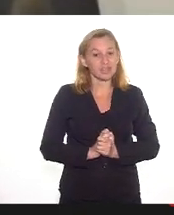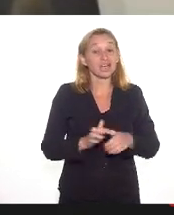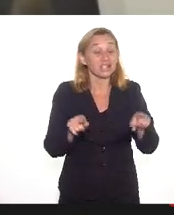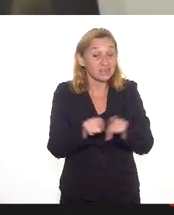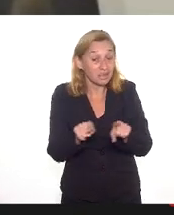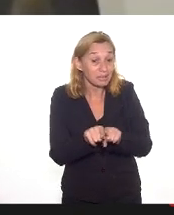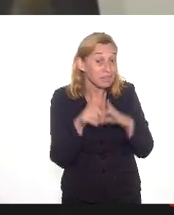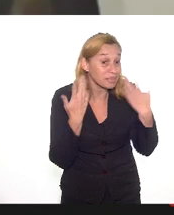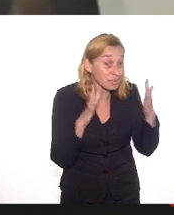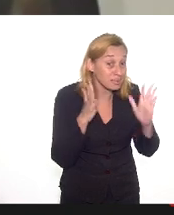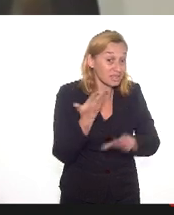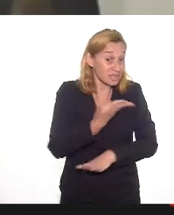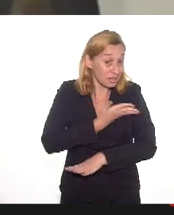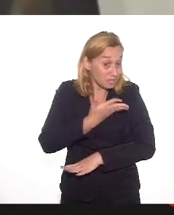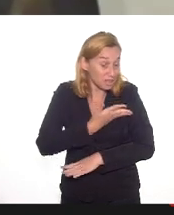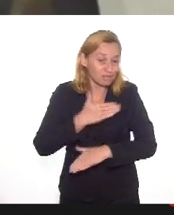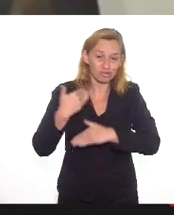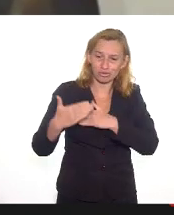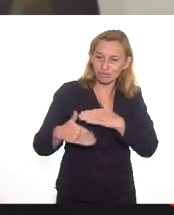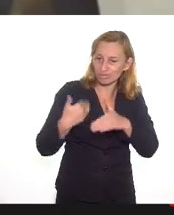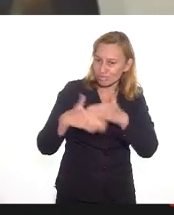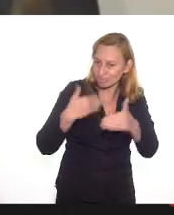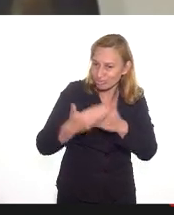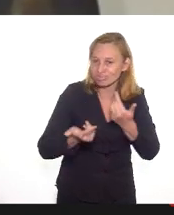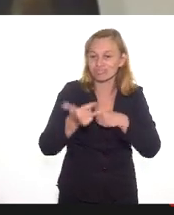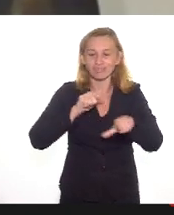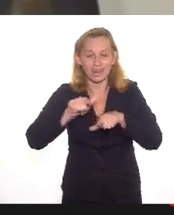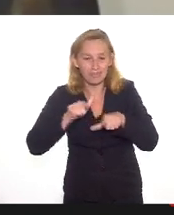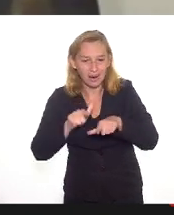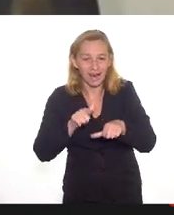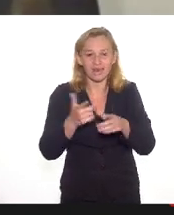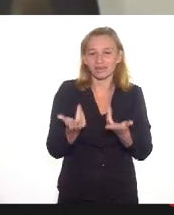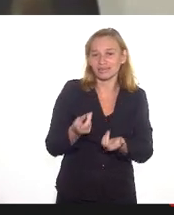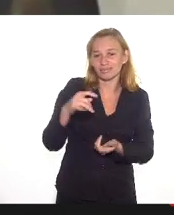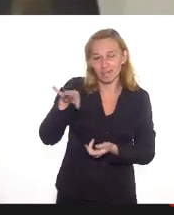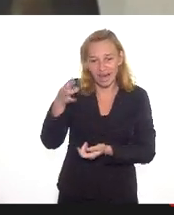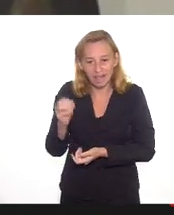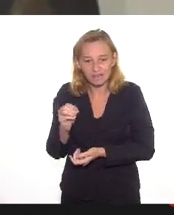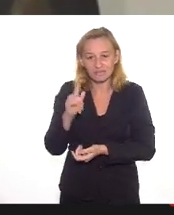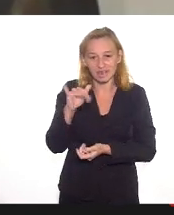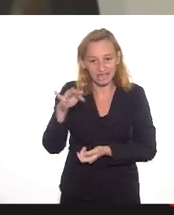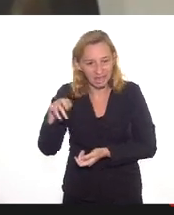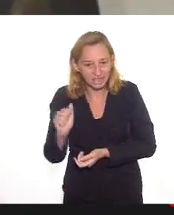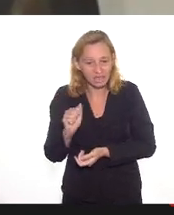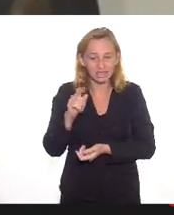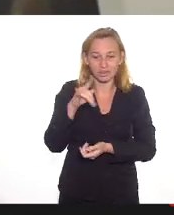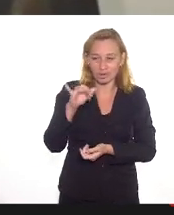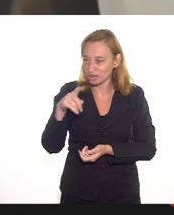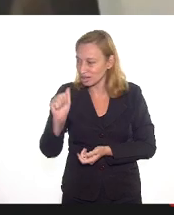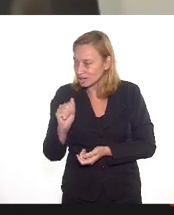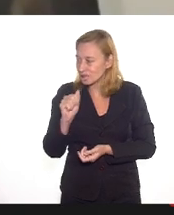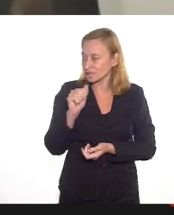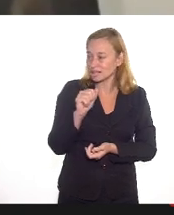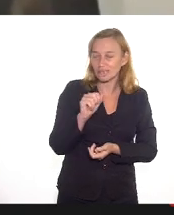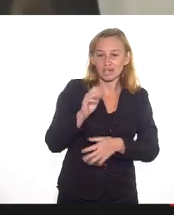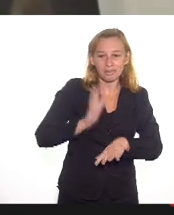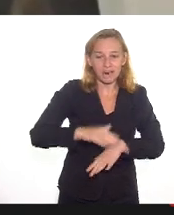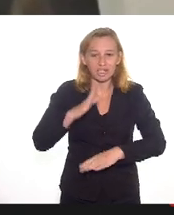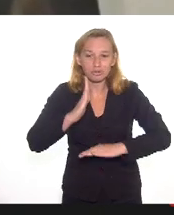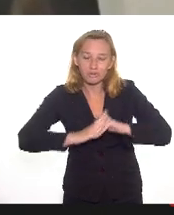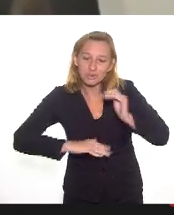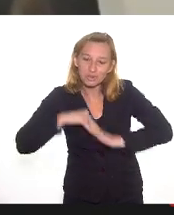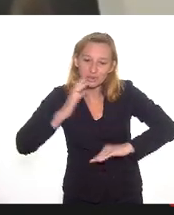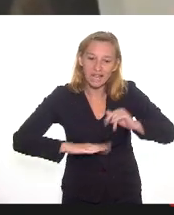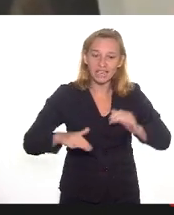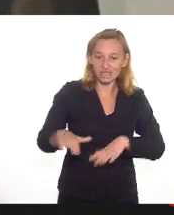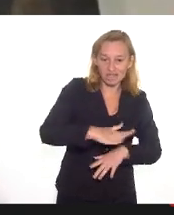também meus parceiros de Trajetória, Antônio Carlos, Mário Chagas, Fernanda, Luísa Queiroz e demais profissionais que